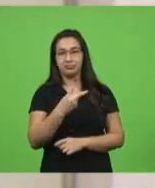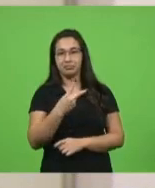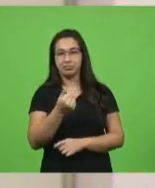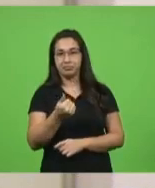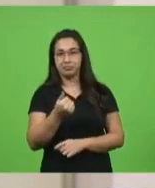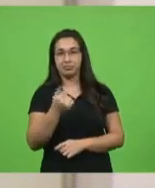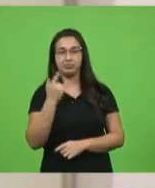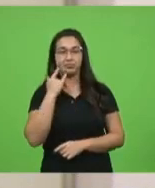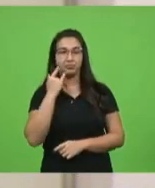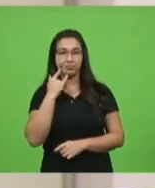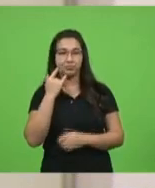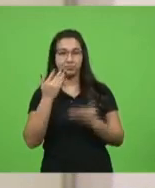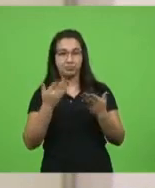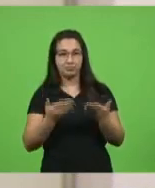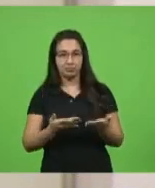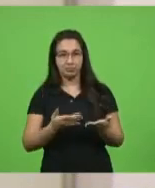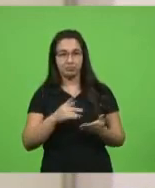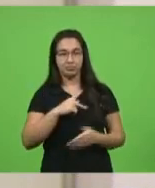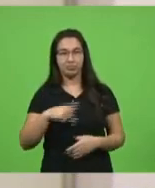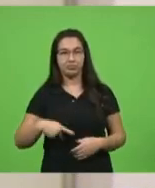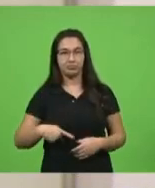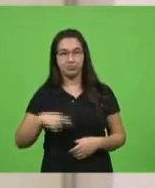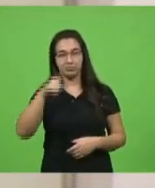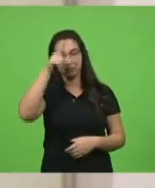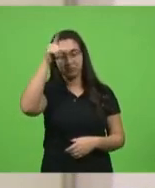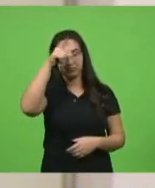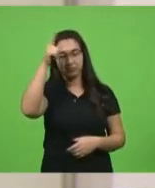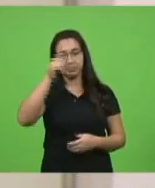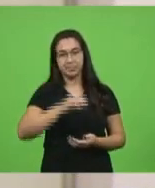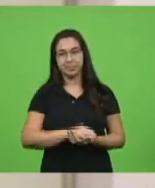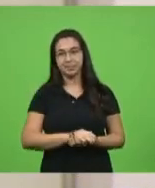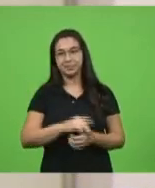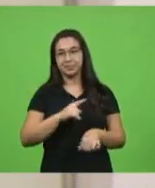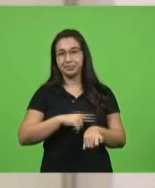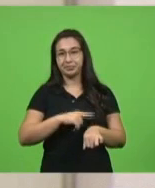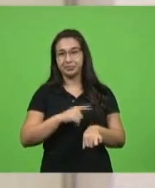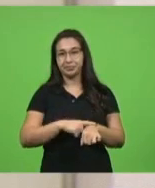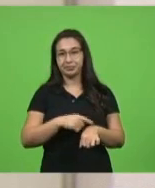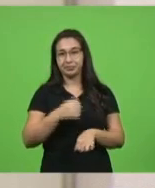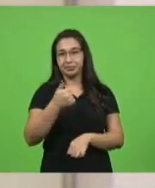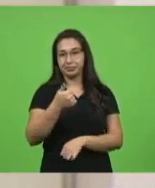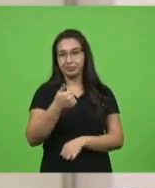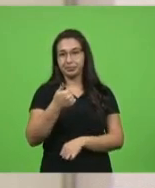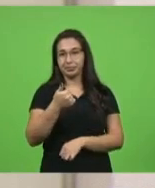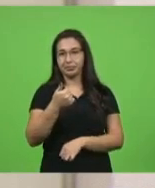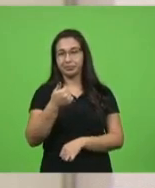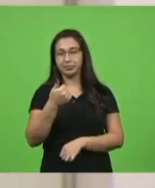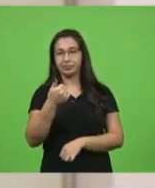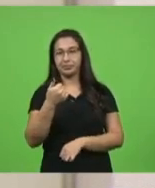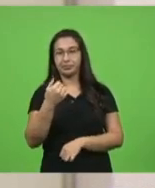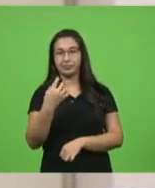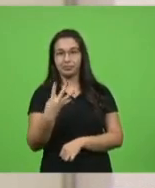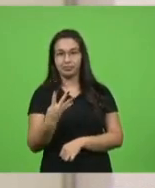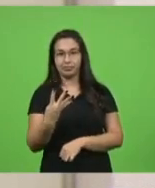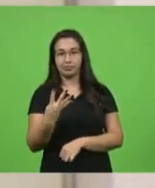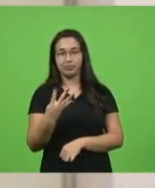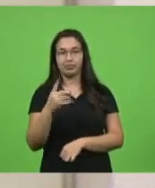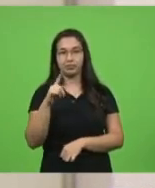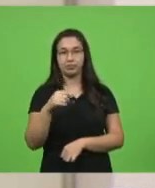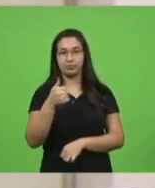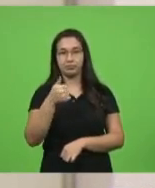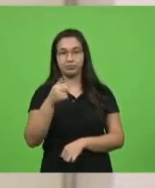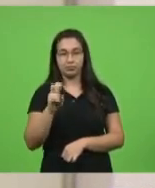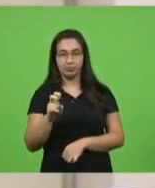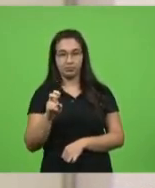Nadal, sargento Lima. Às horas e 15 minutos do dia 17 do mês de março de 2021,